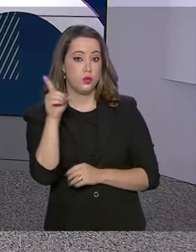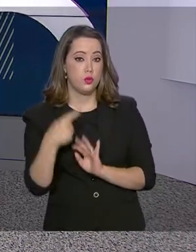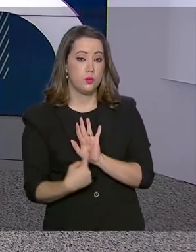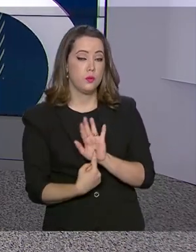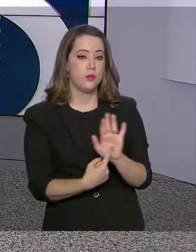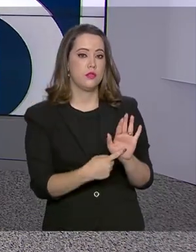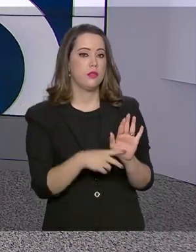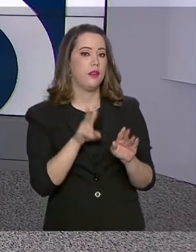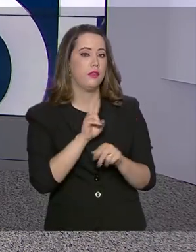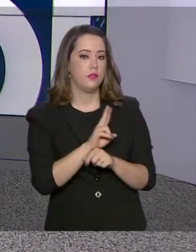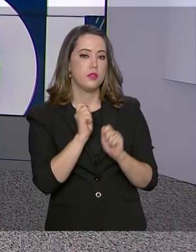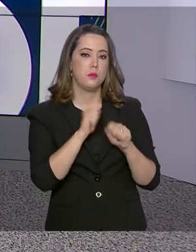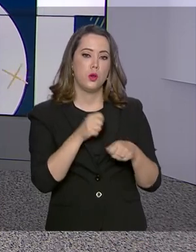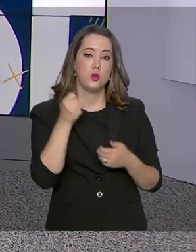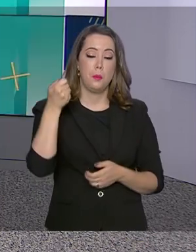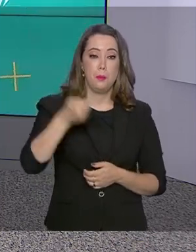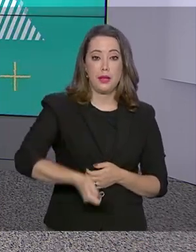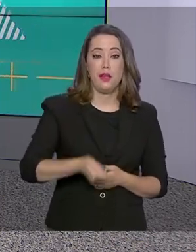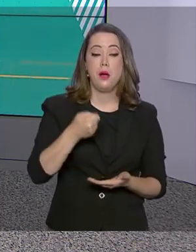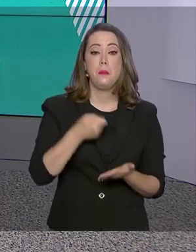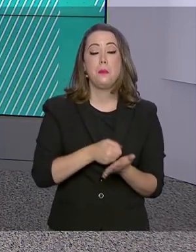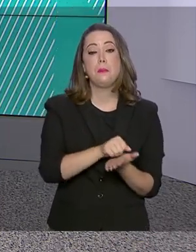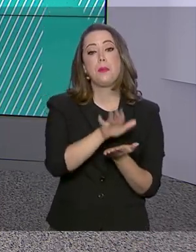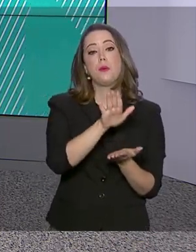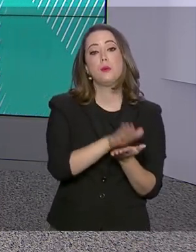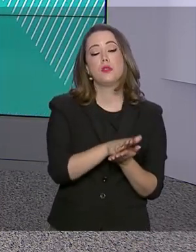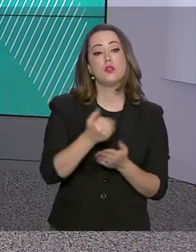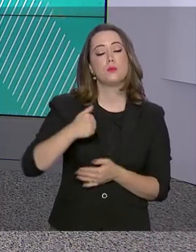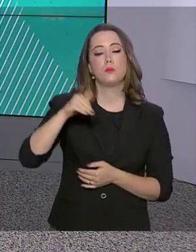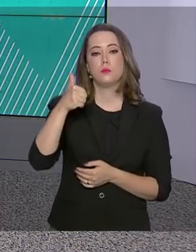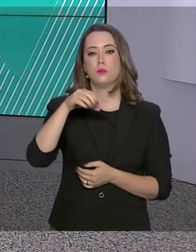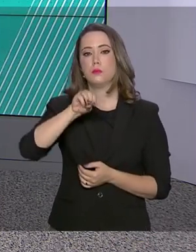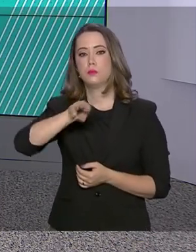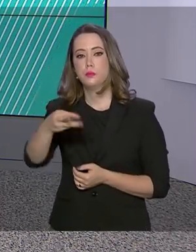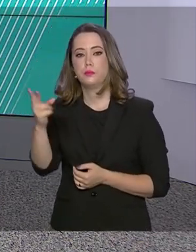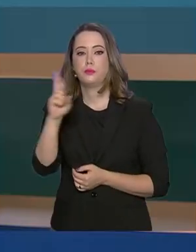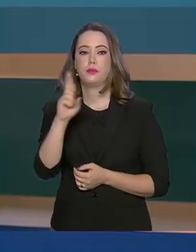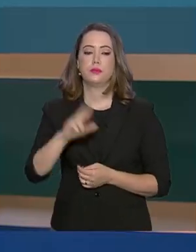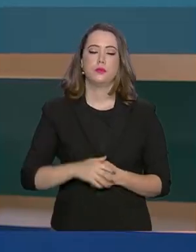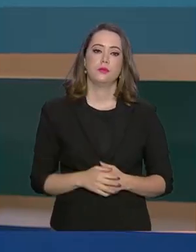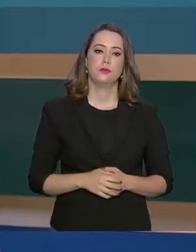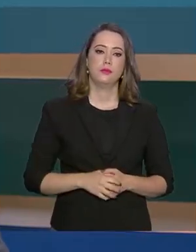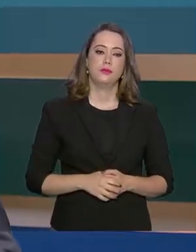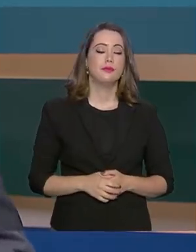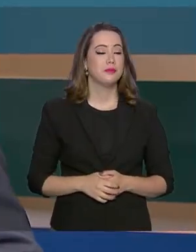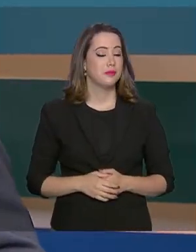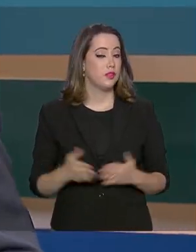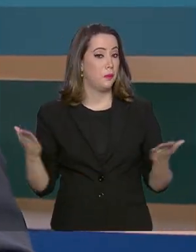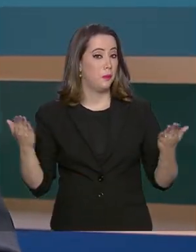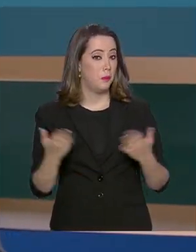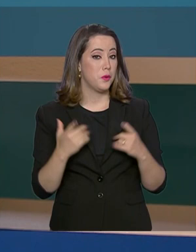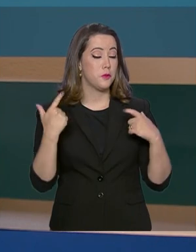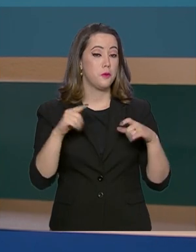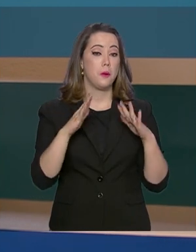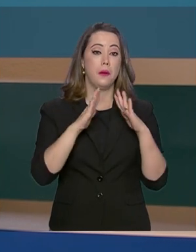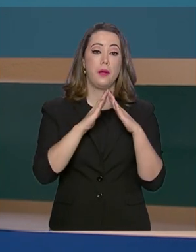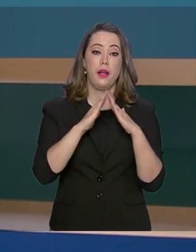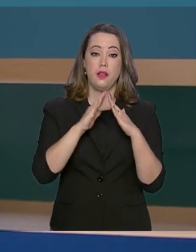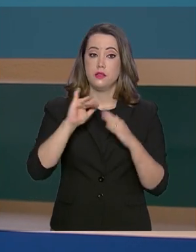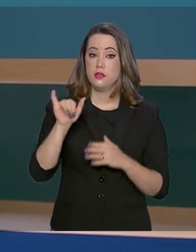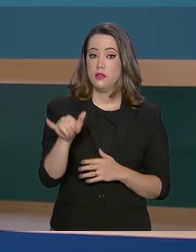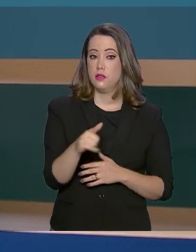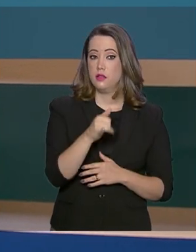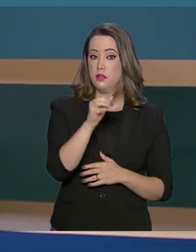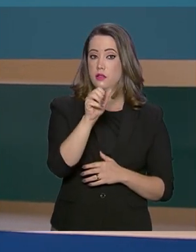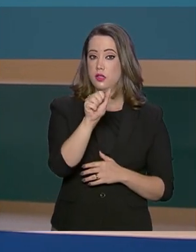e pode ser condenado a pagar multa de mais de 10 milhões de reais. Hoje, o Palácio do Jaburu, residência